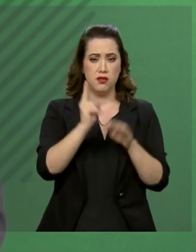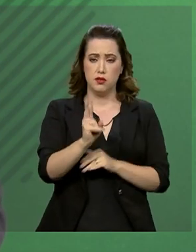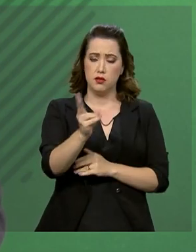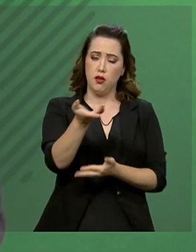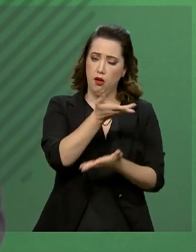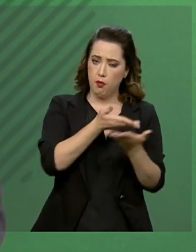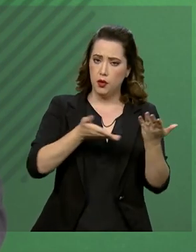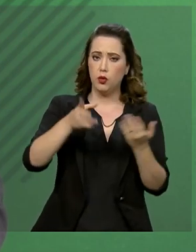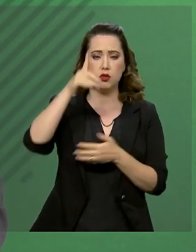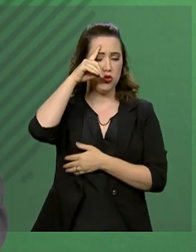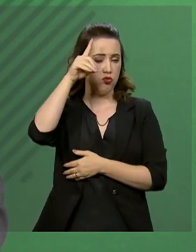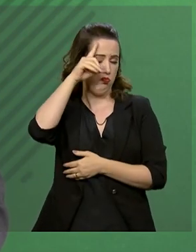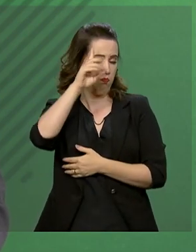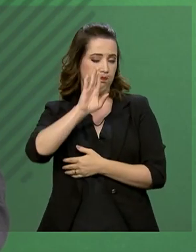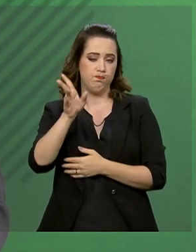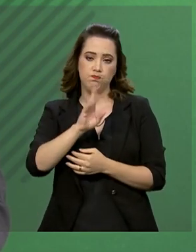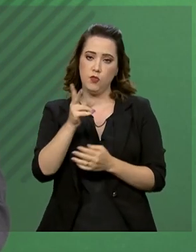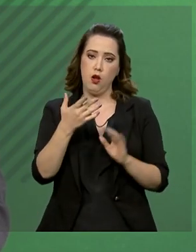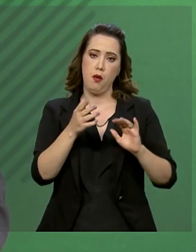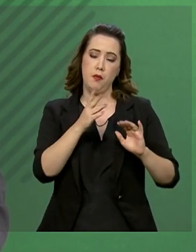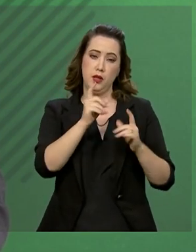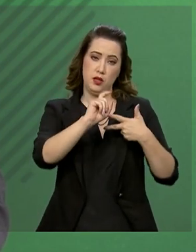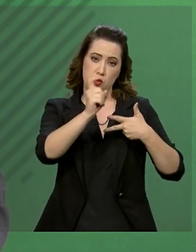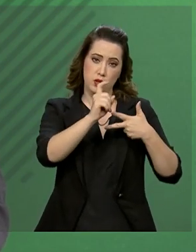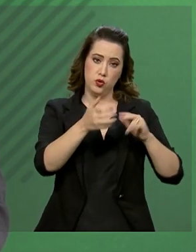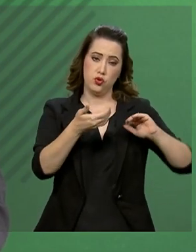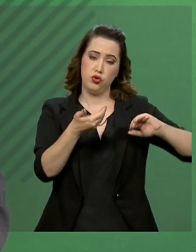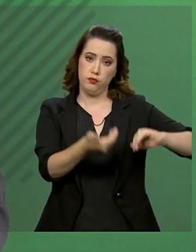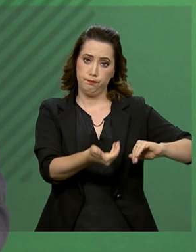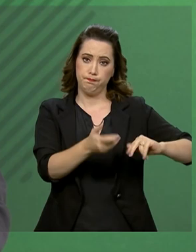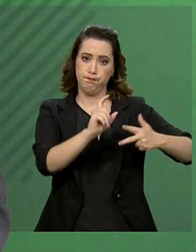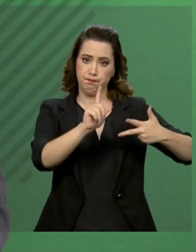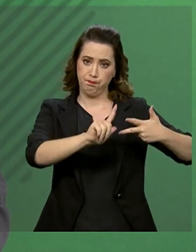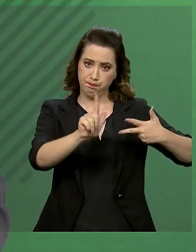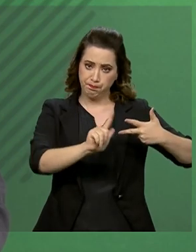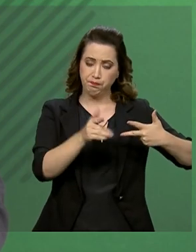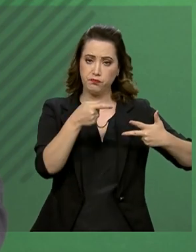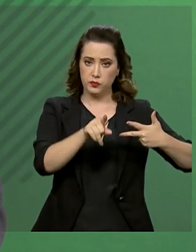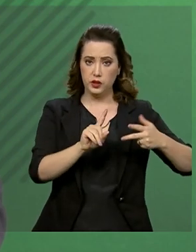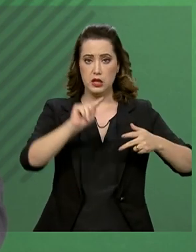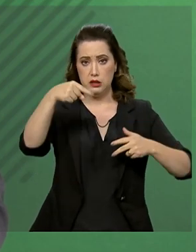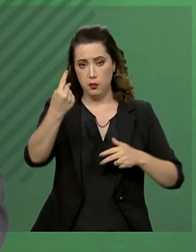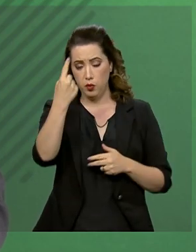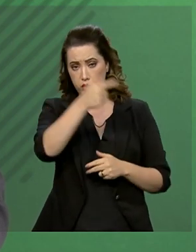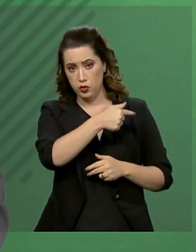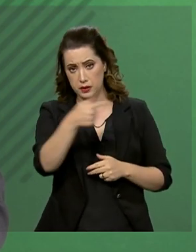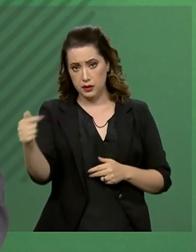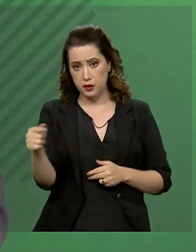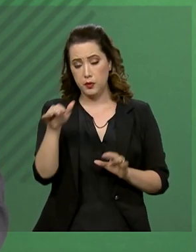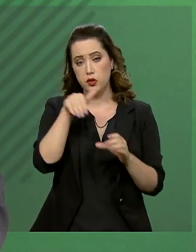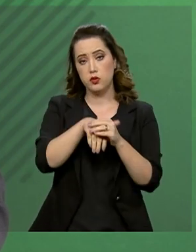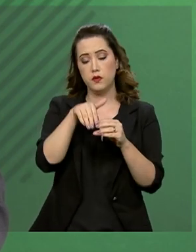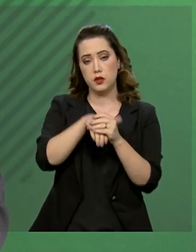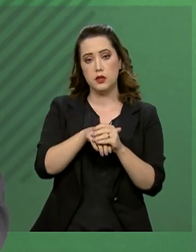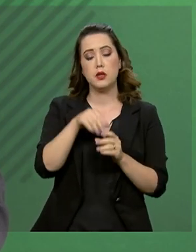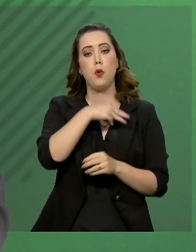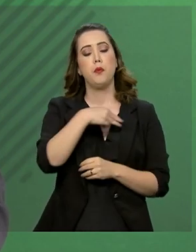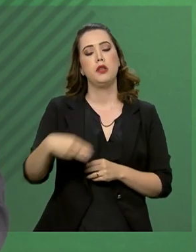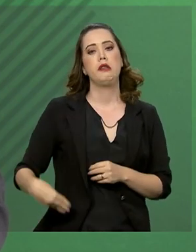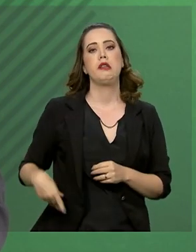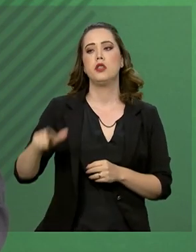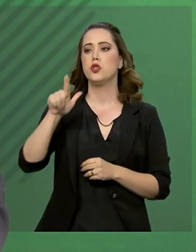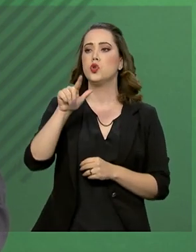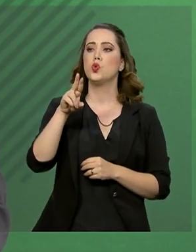Executivo e o Legislativo. Após a semana de votação da nova Previdência, o ministro Luiz Eduardo